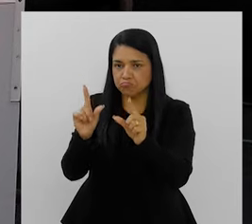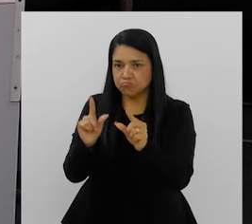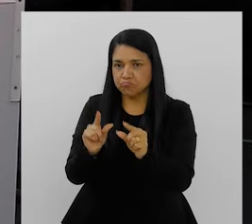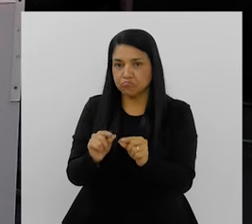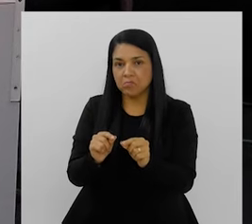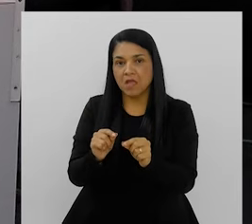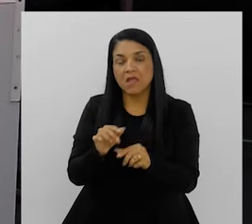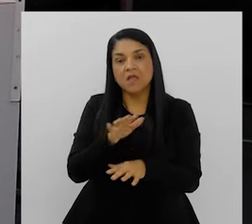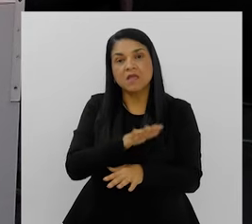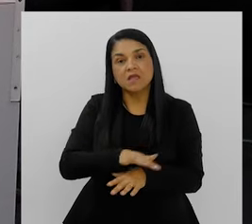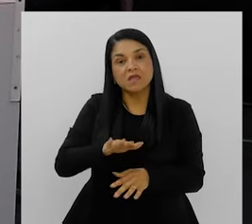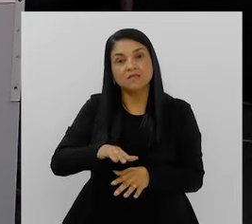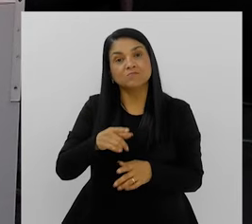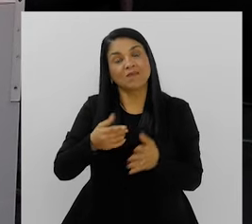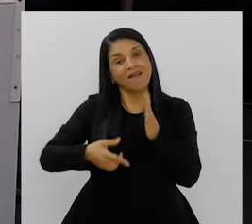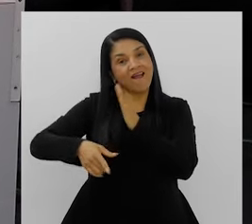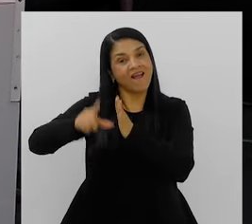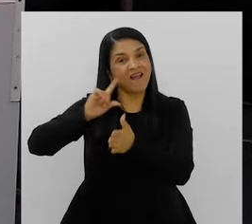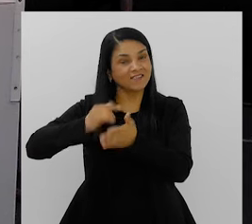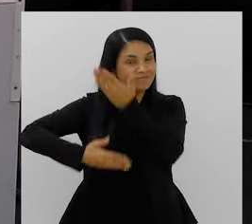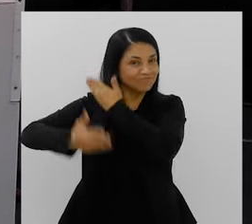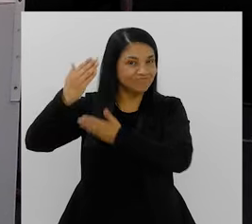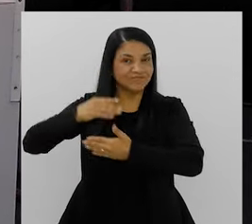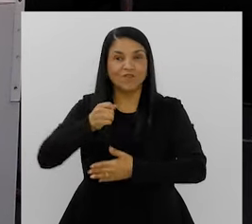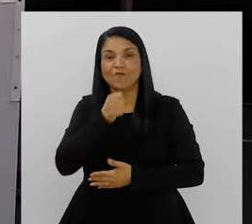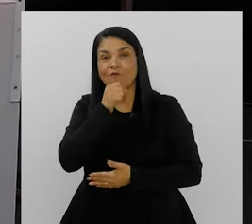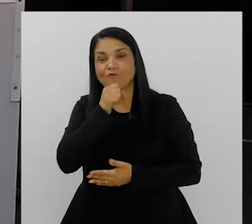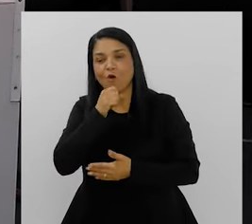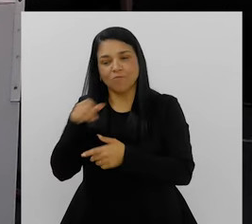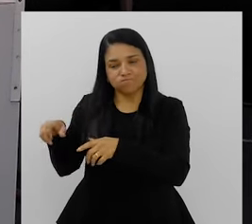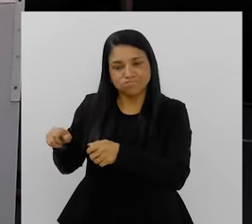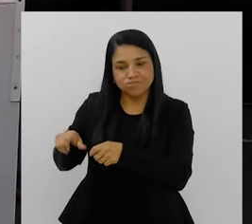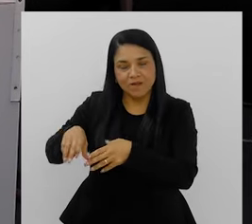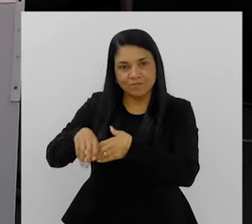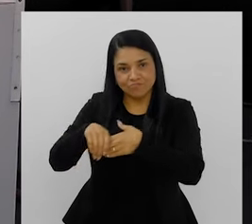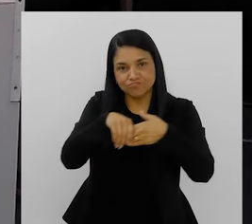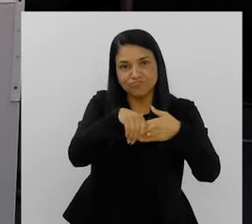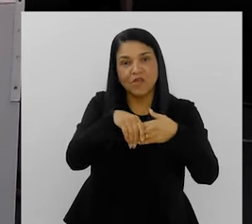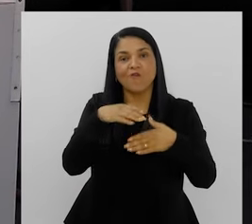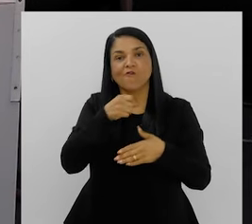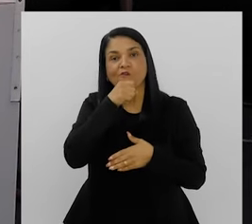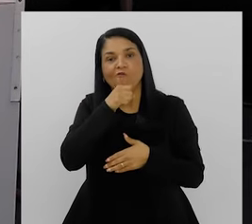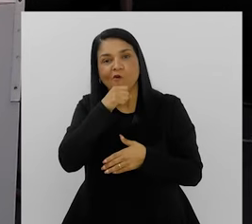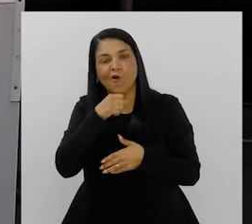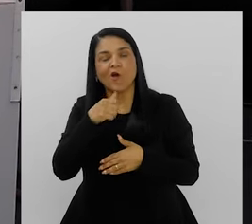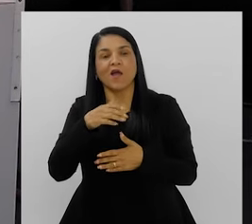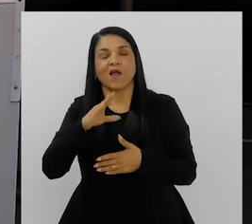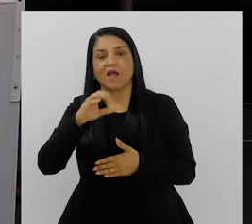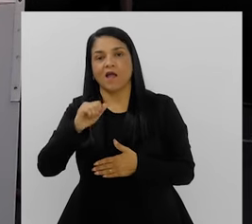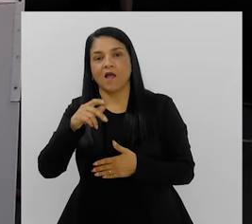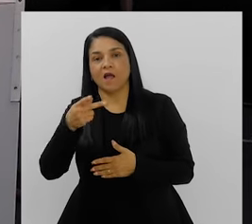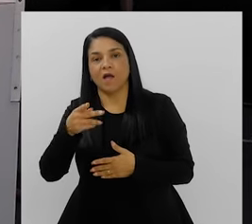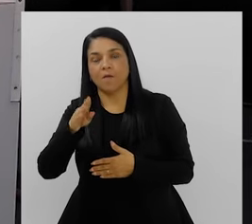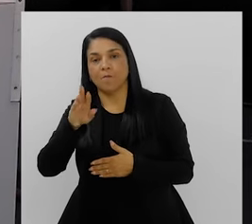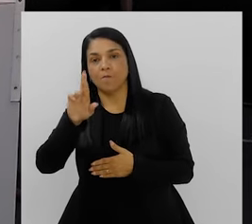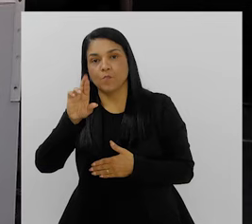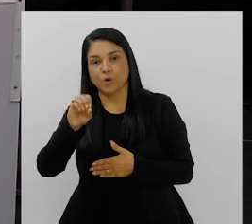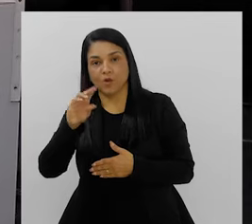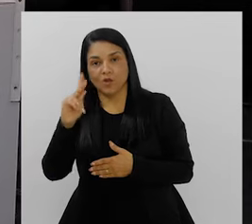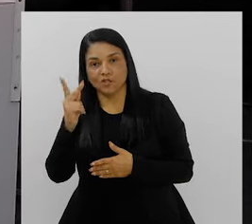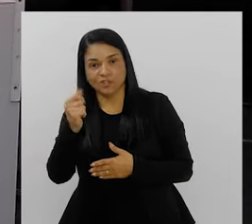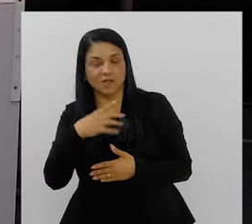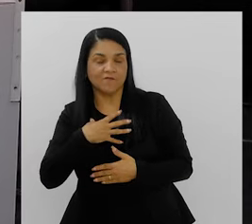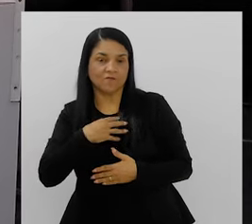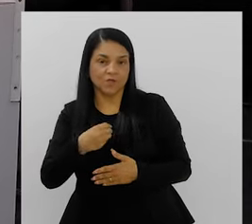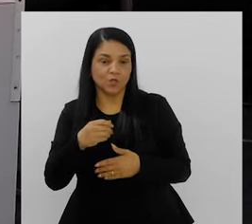as crianças, né? Porque, geralmente, a avó levava o neto, a cabrocha, né? Como o seu Miro chamava, dala da comunidade, leva o filho.